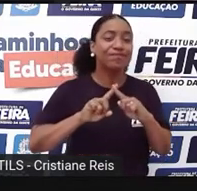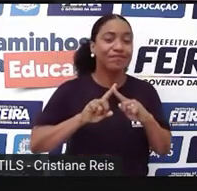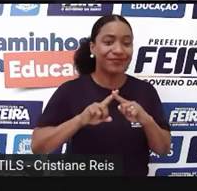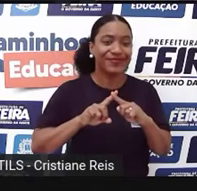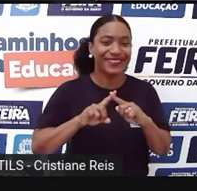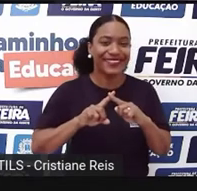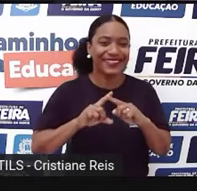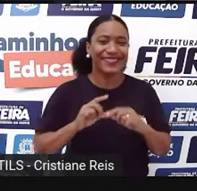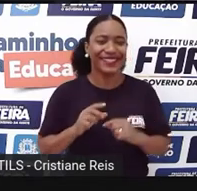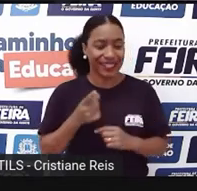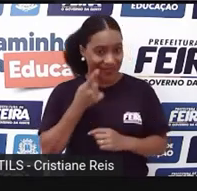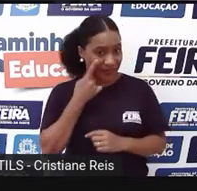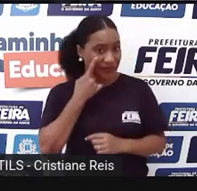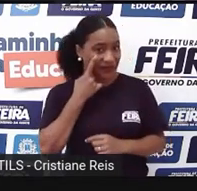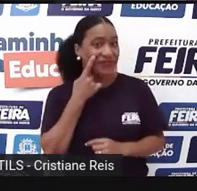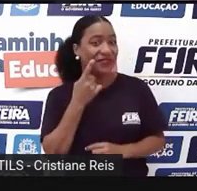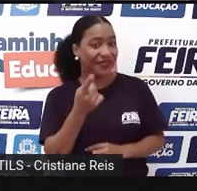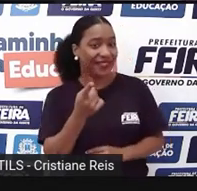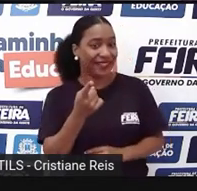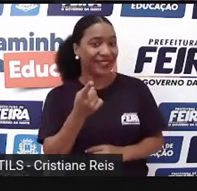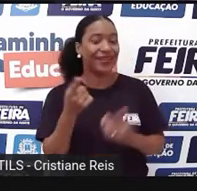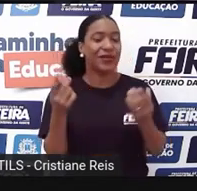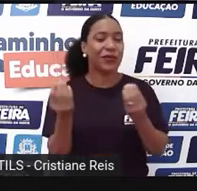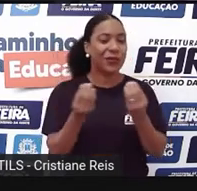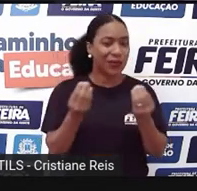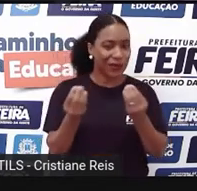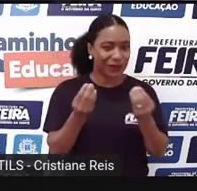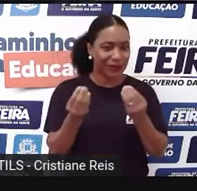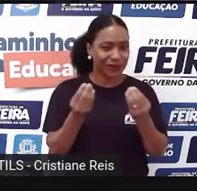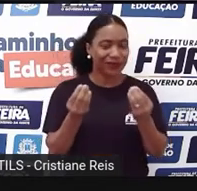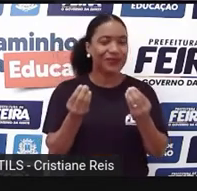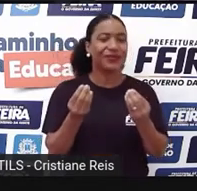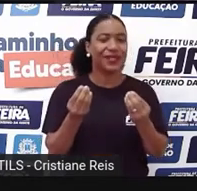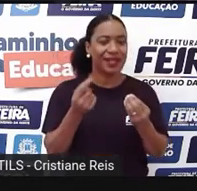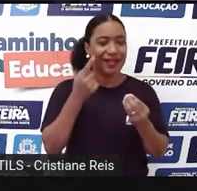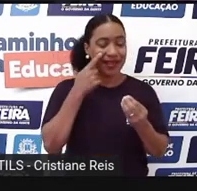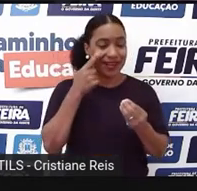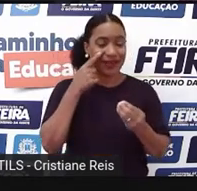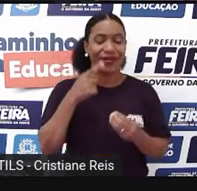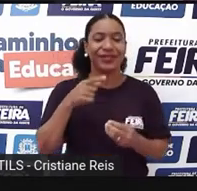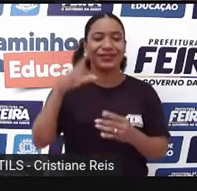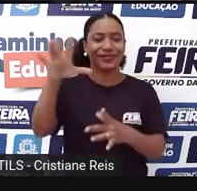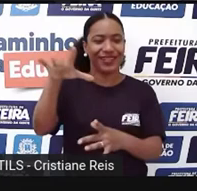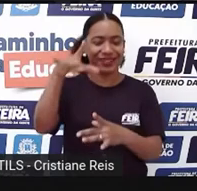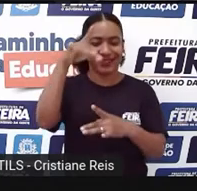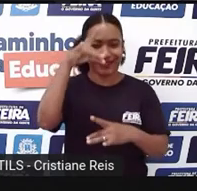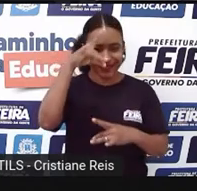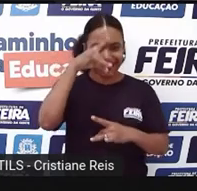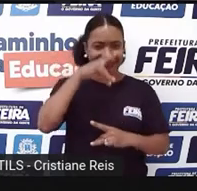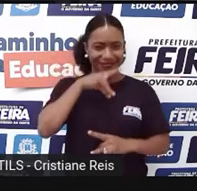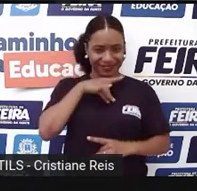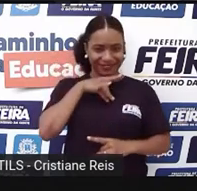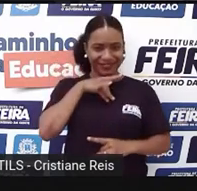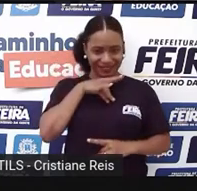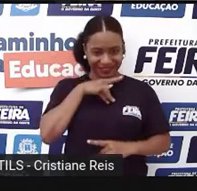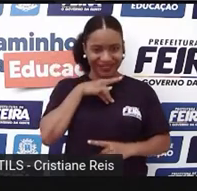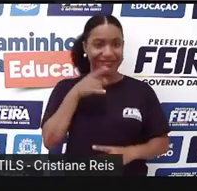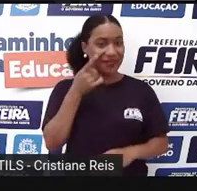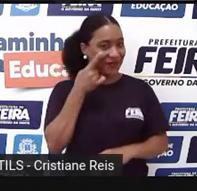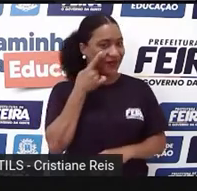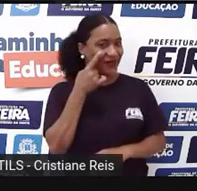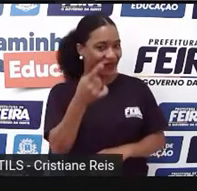essas perguntas, vamos nos inspirar no que nos diz George Summers. Ok?